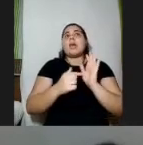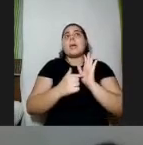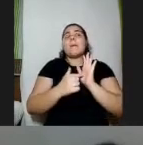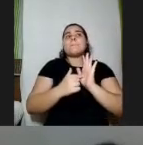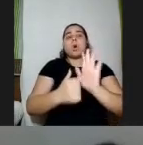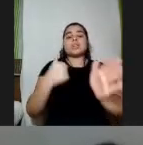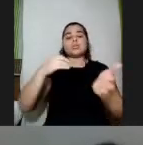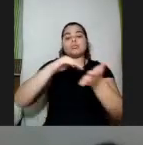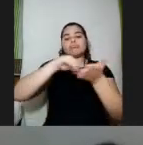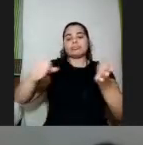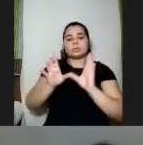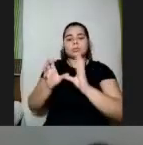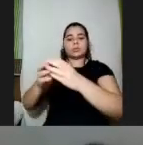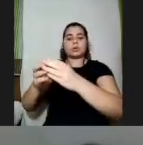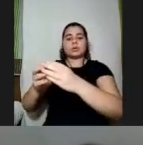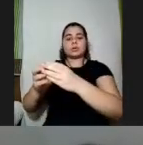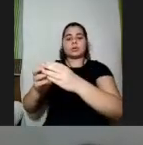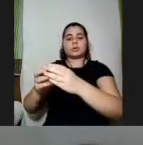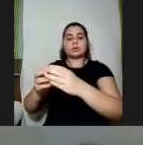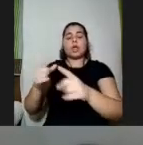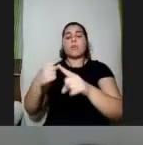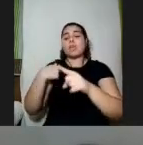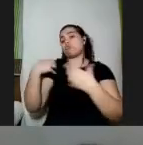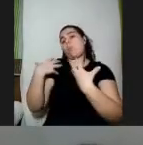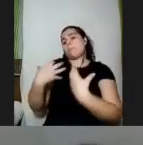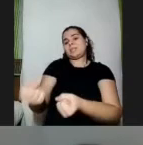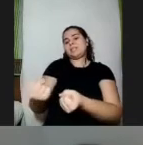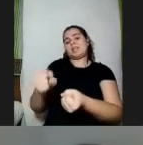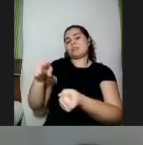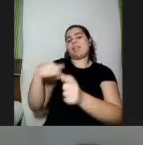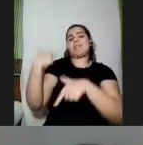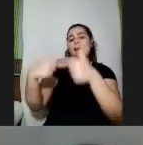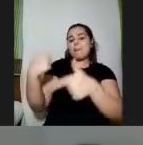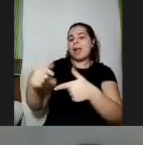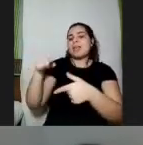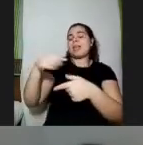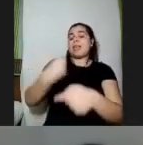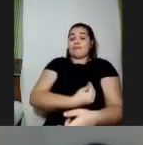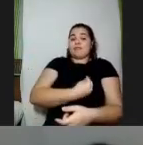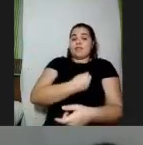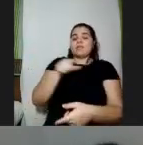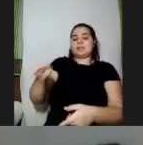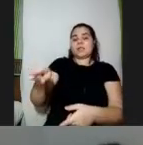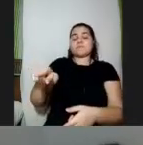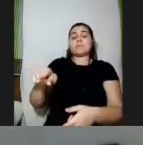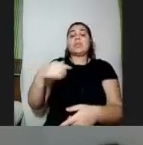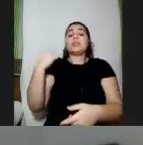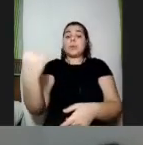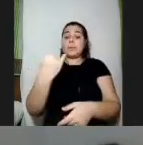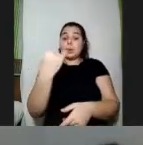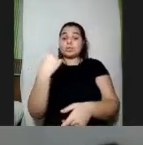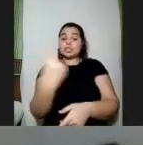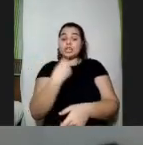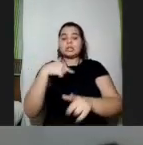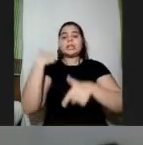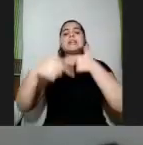porque com outra pessoa eu não aceito que por exemplo ela trabalhe daquele jeito então é muito importante que a gente trabalhe que